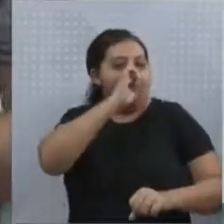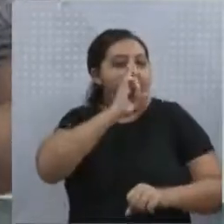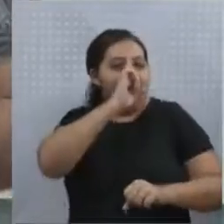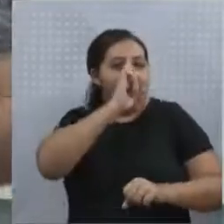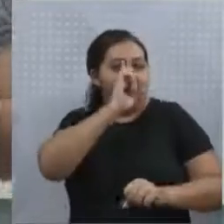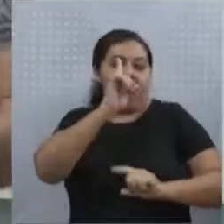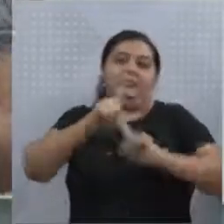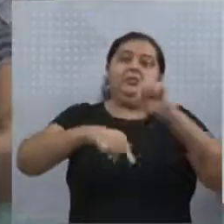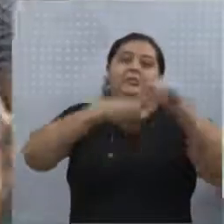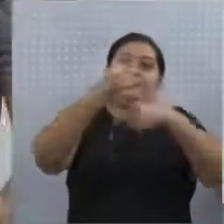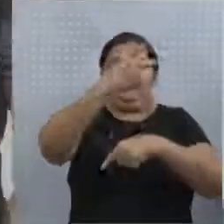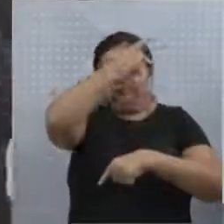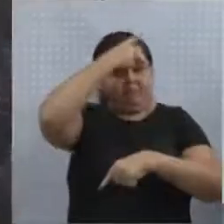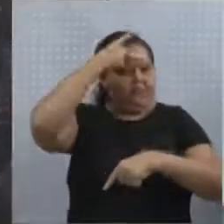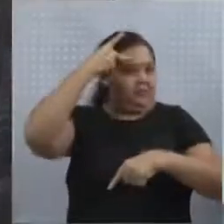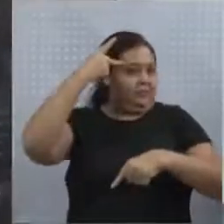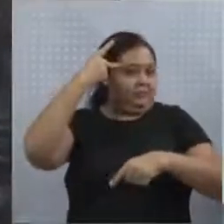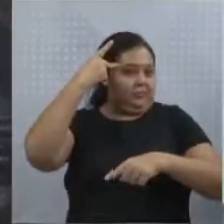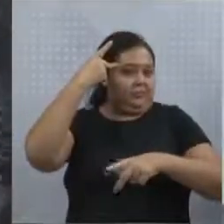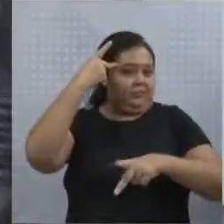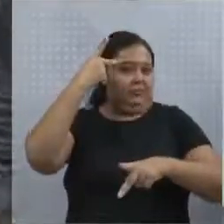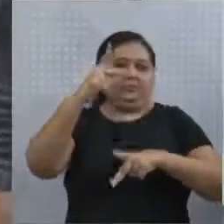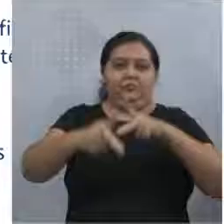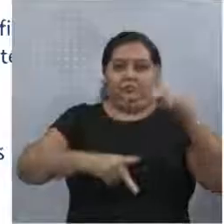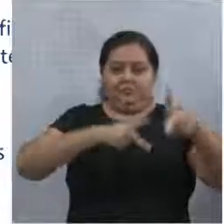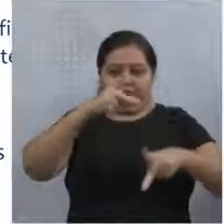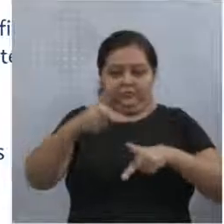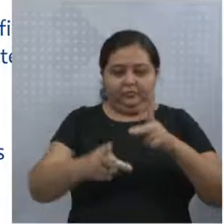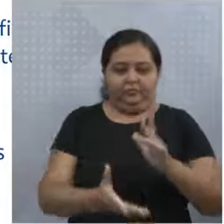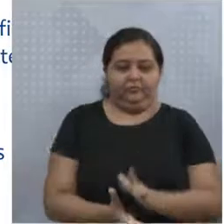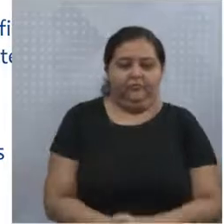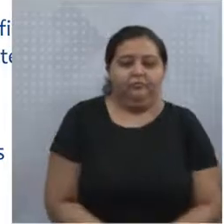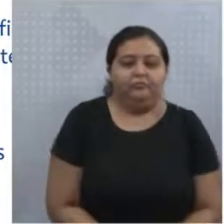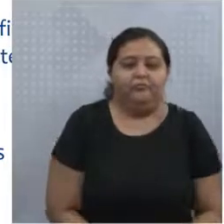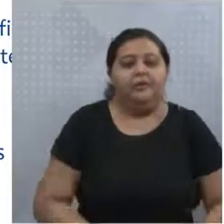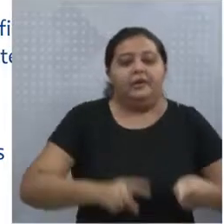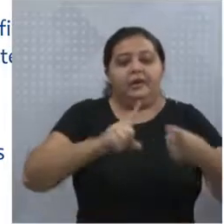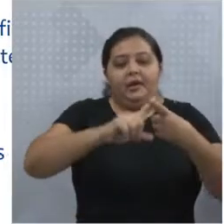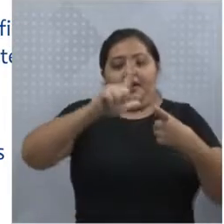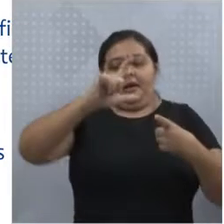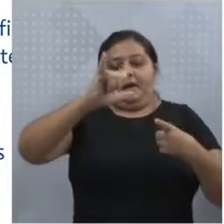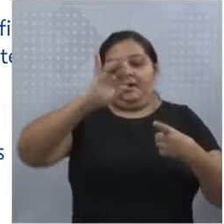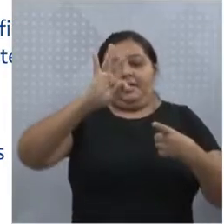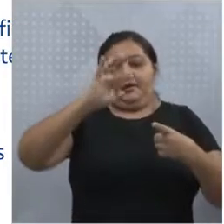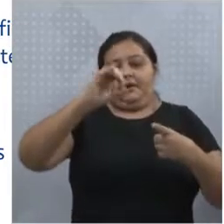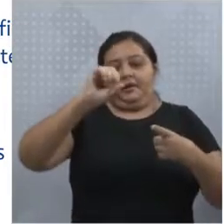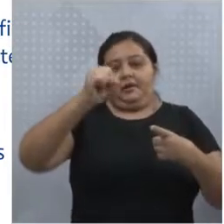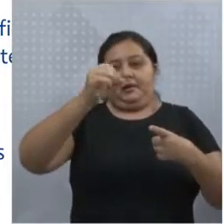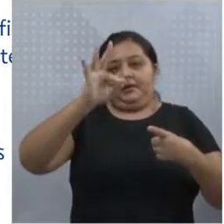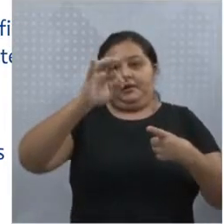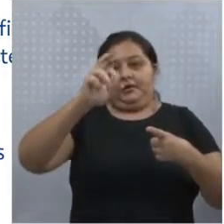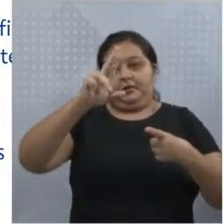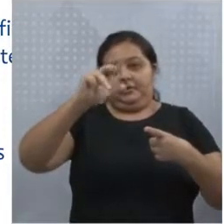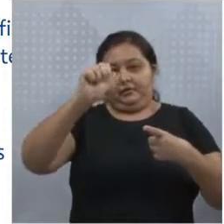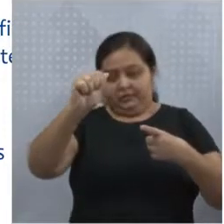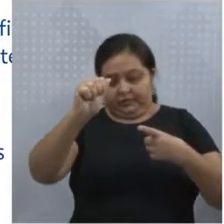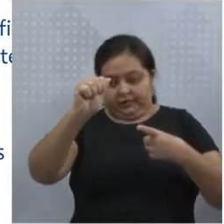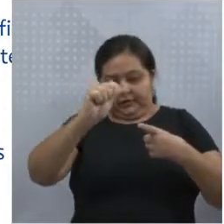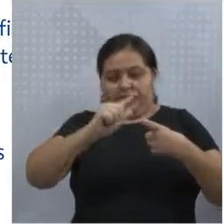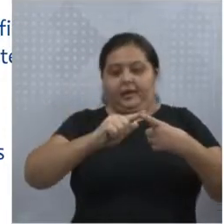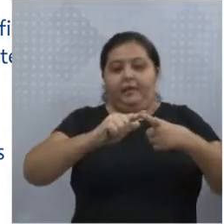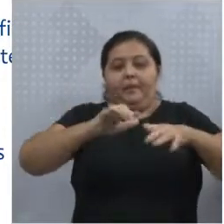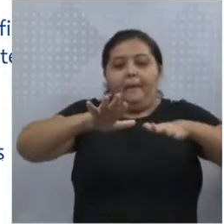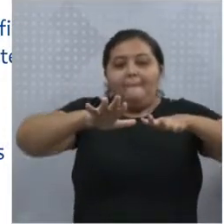sociais, ocasionar. A litosfera, ela corresponde justamente a enormes placas rochosas,